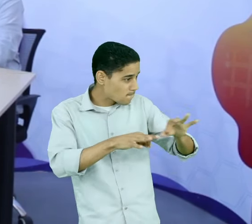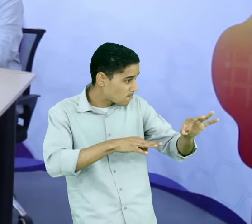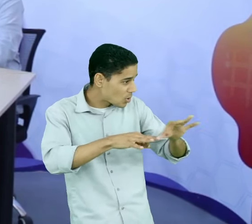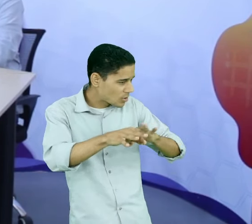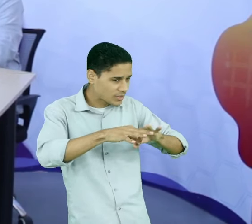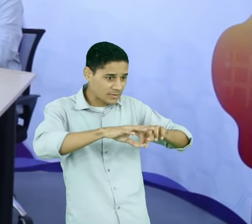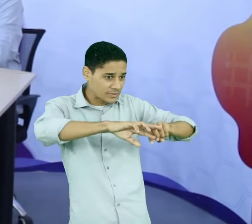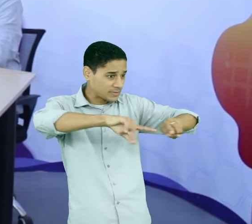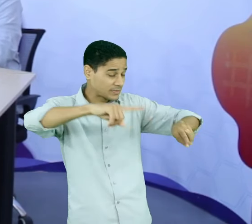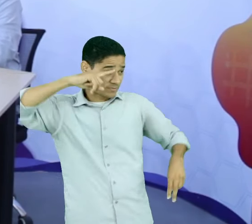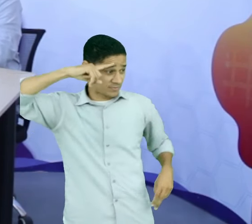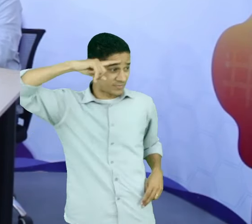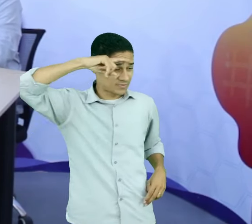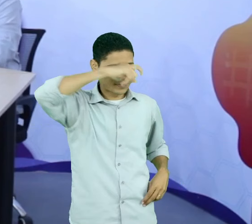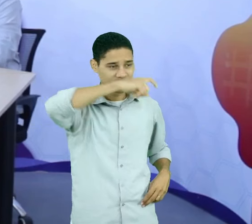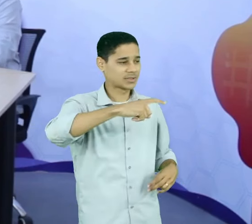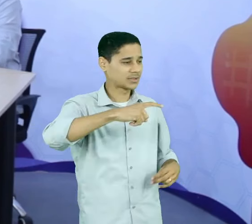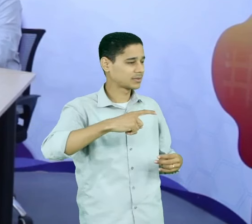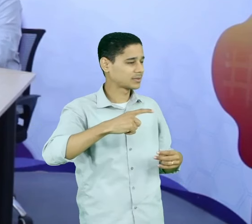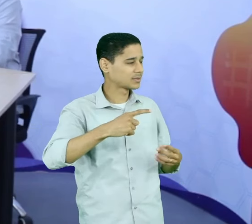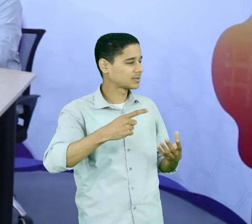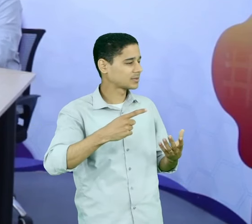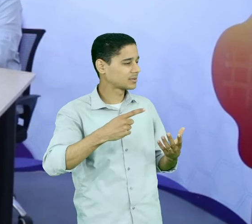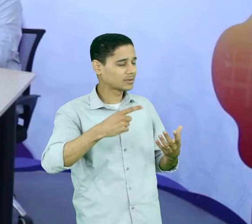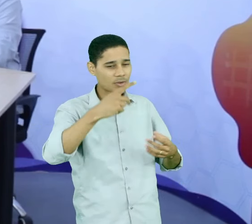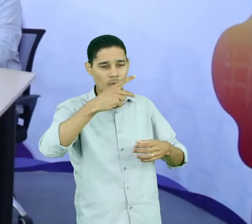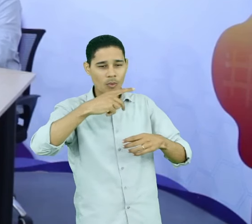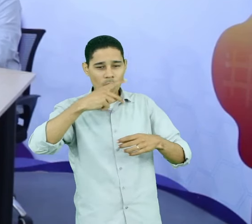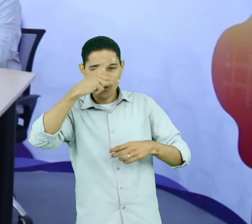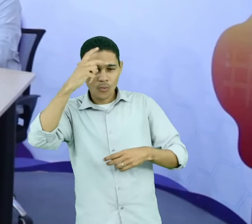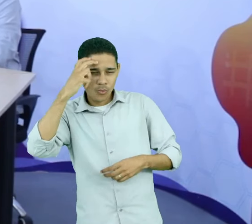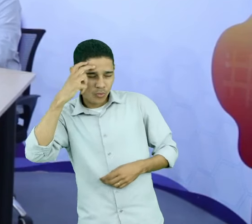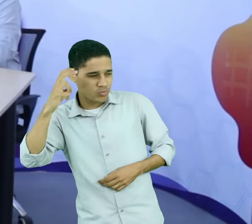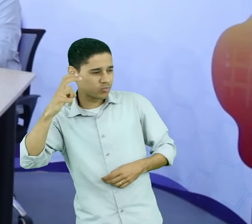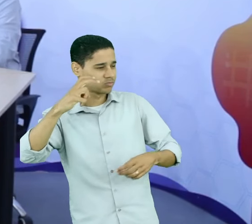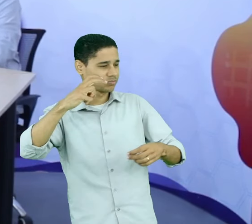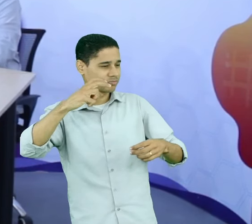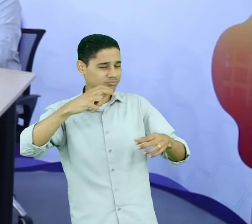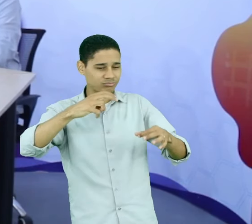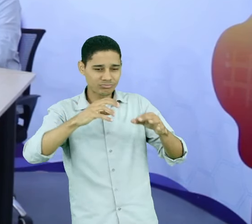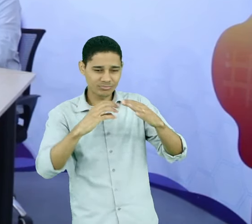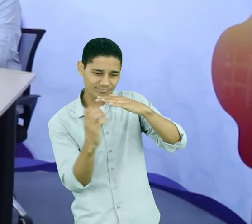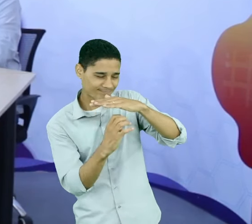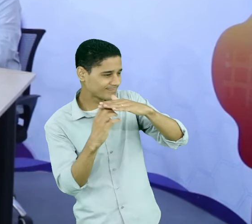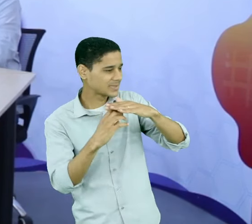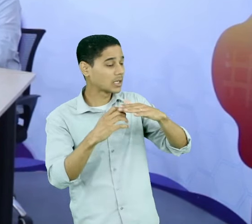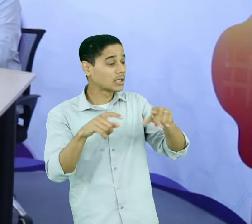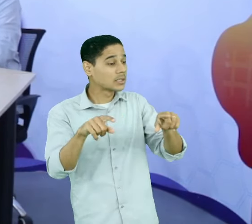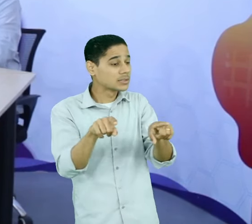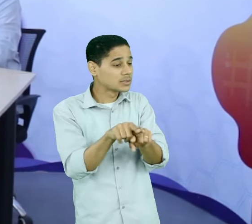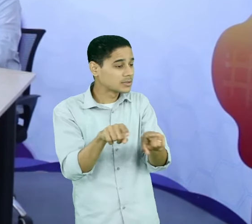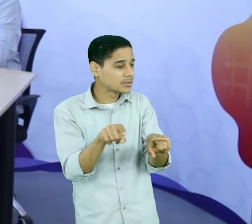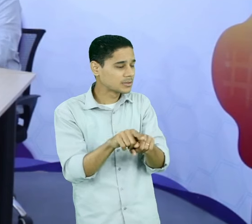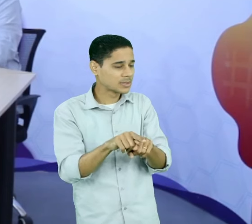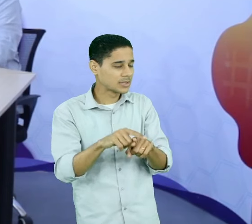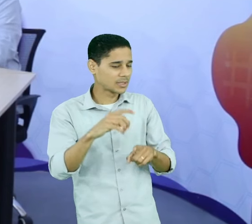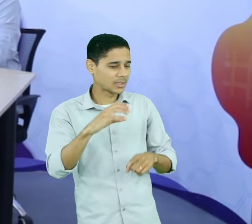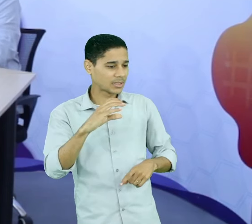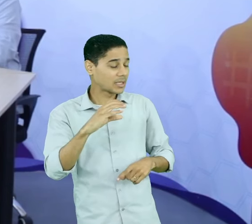de clima e de cultura organizacional em uma organização. E um outro ponto que eu acho que é fundamental